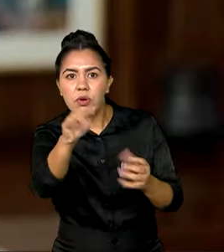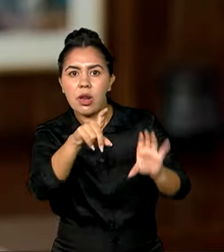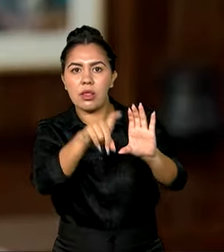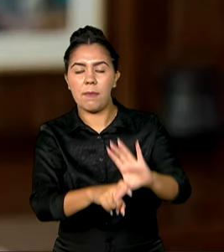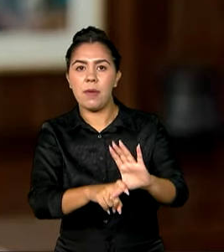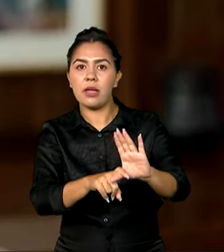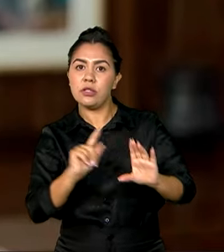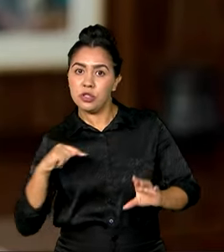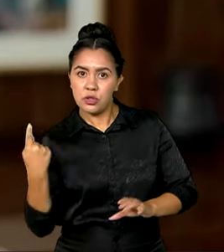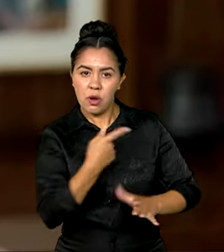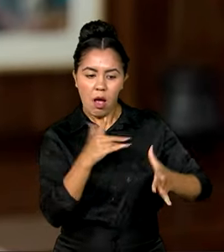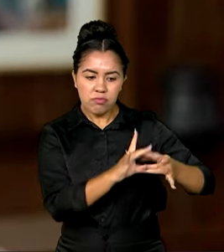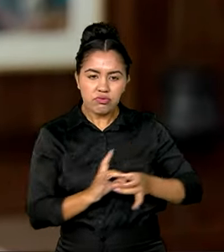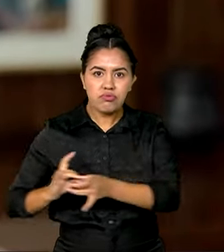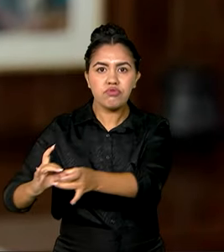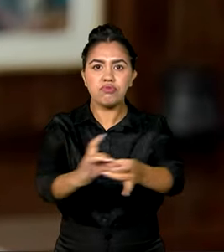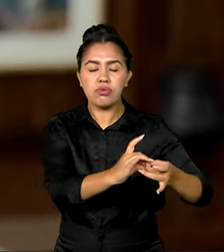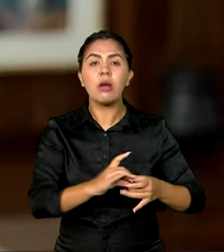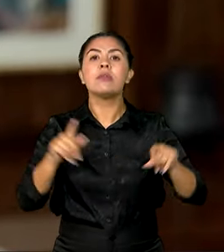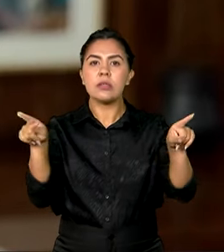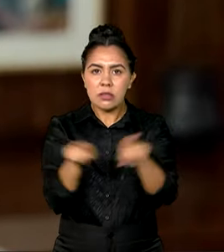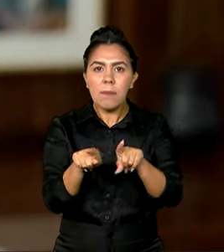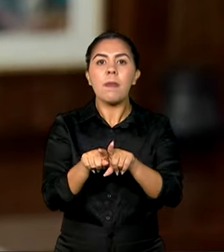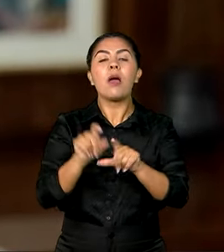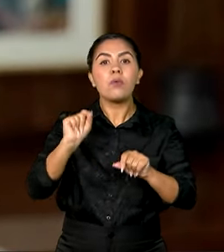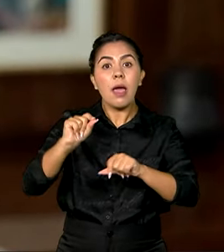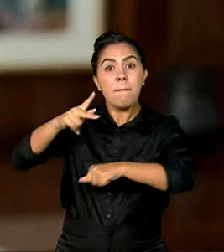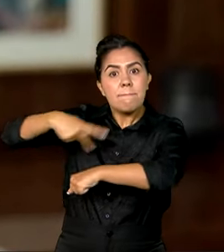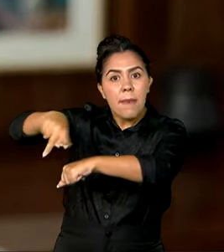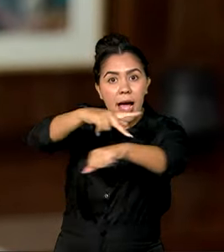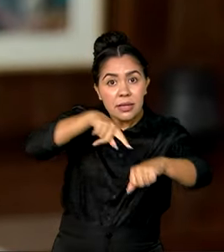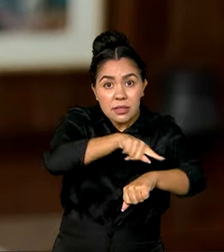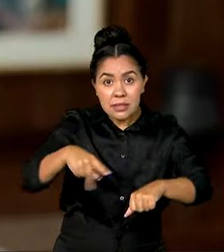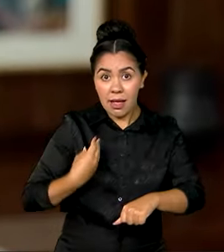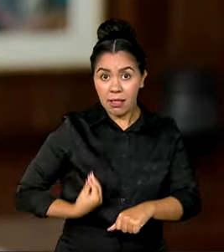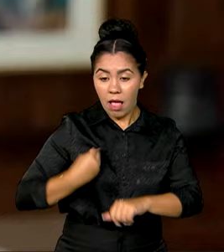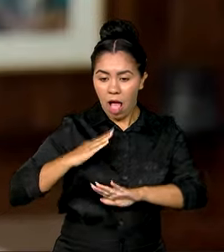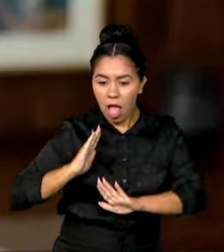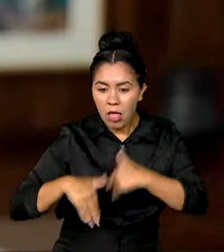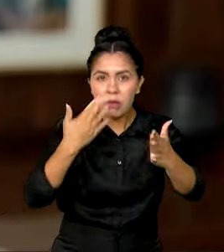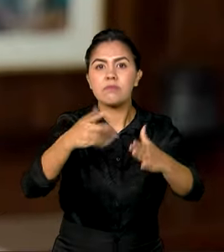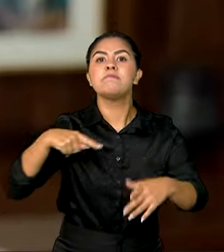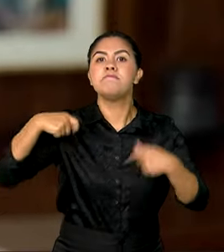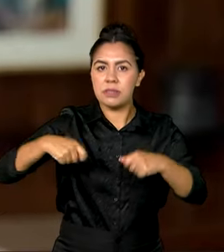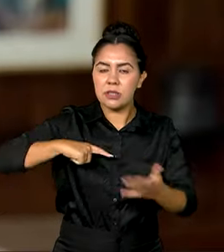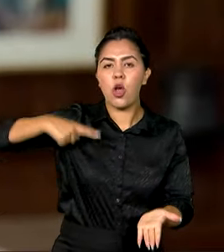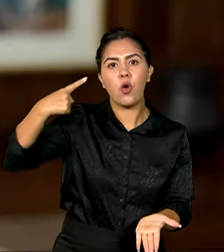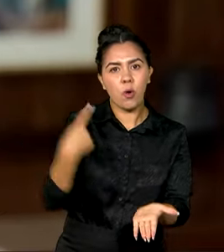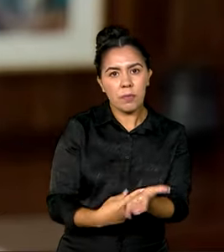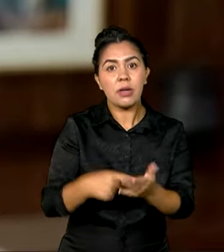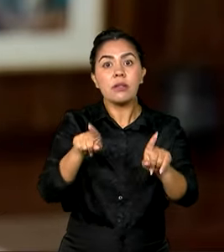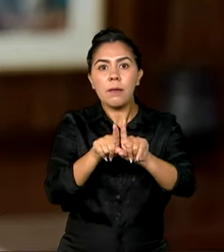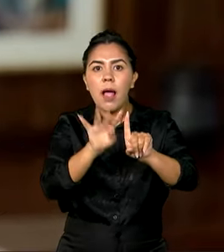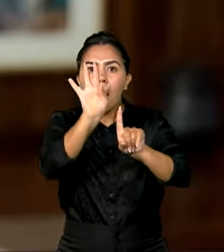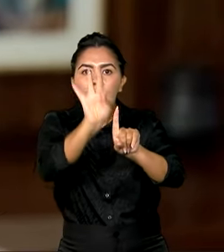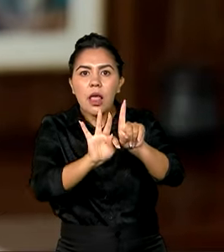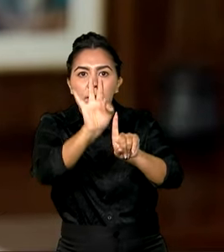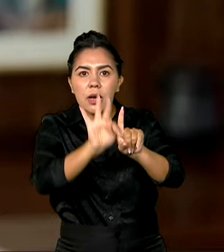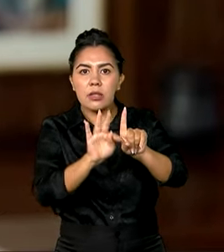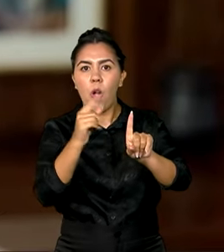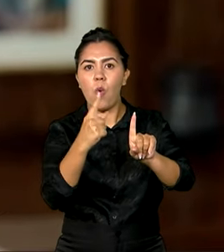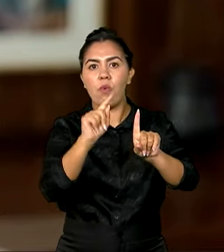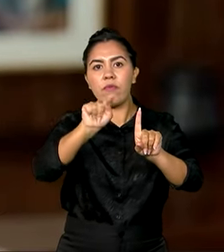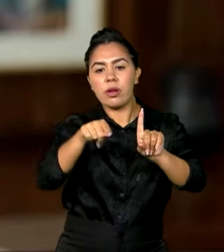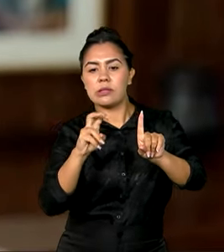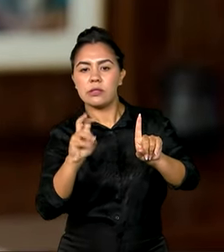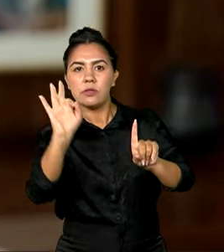coletiva. Também cabe aos países emergentes fazer sua parte para limitar o aumento da temperatura global a um grau